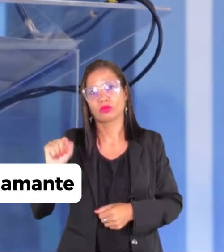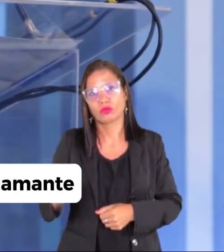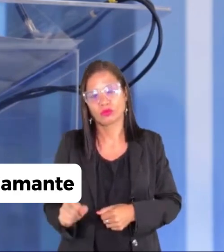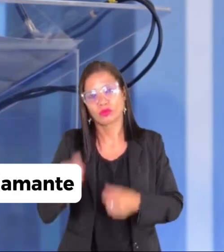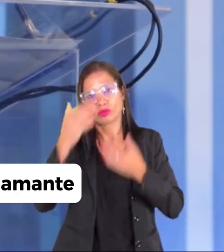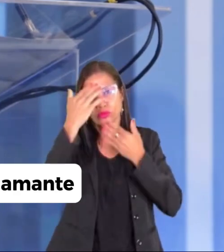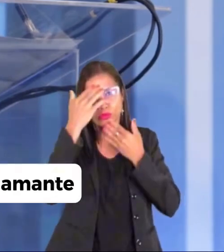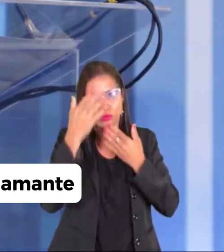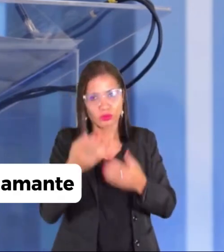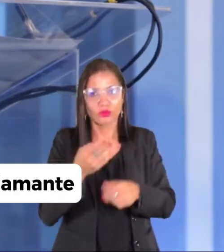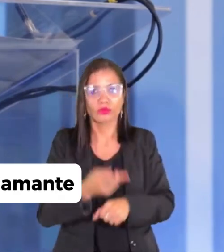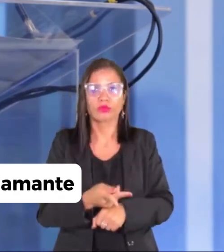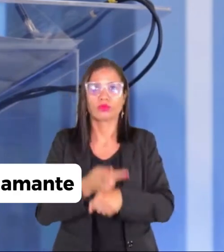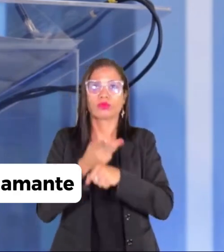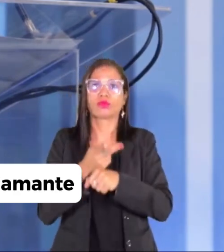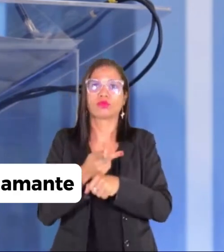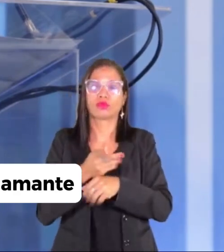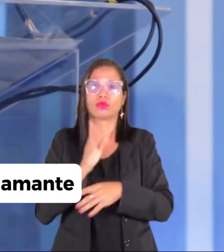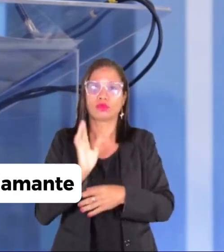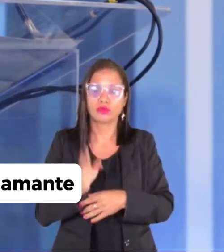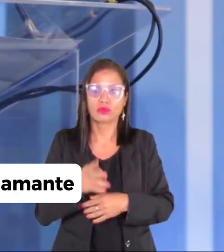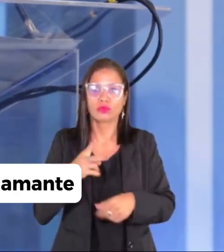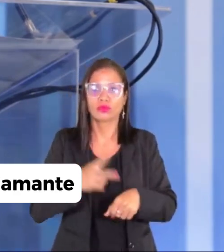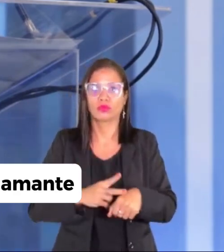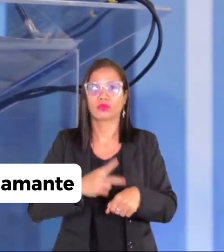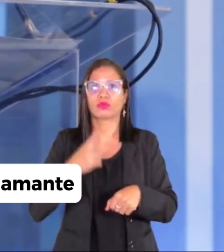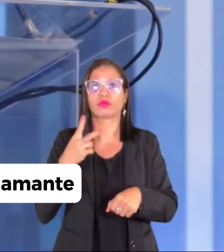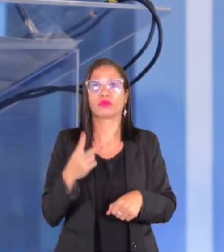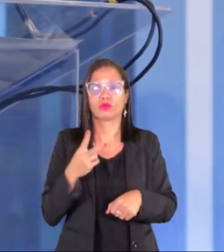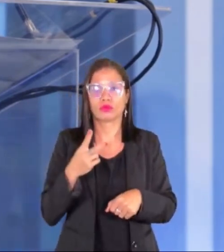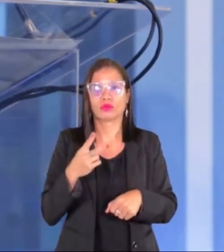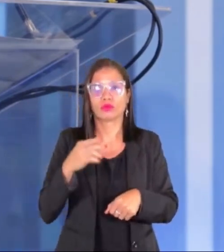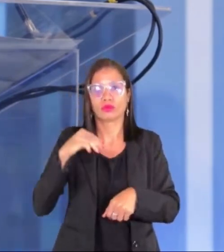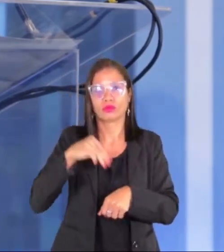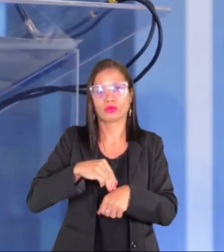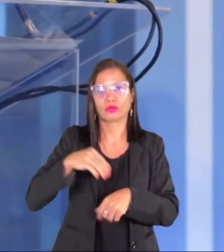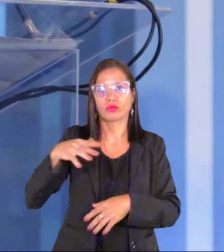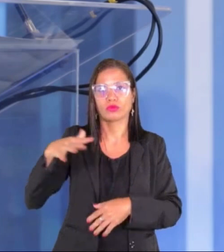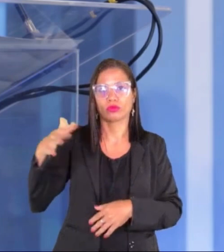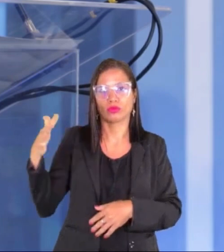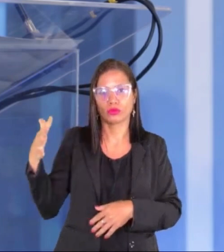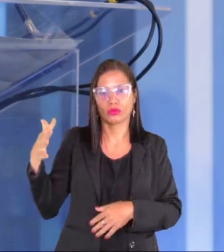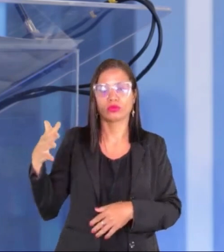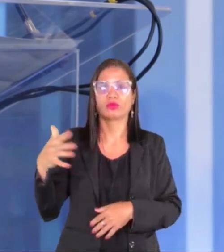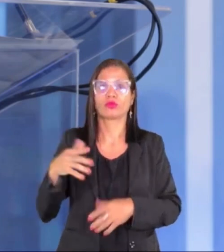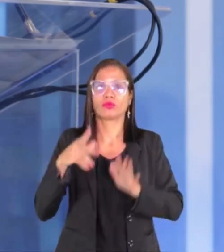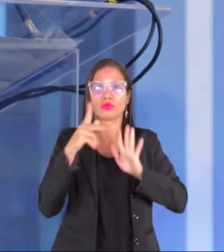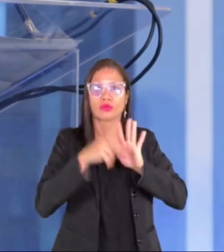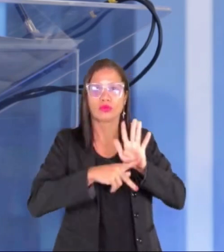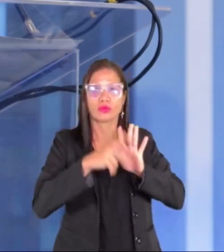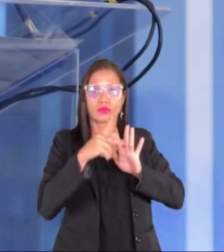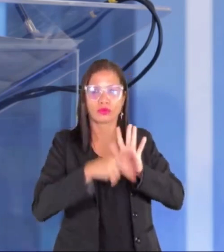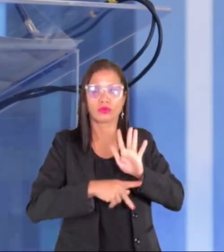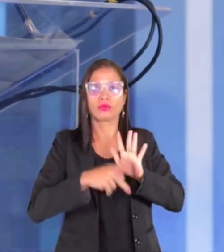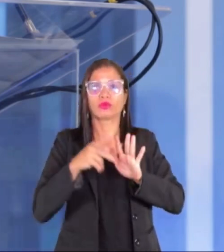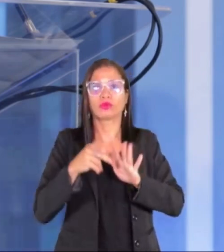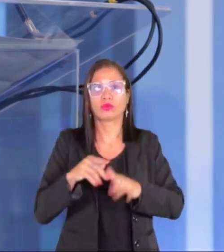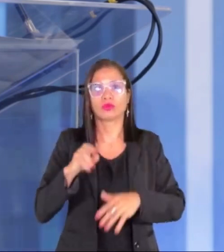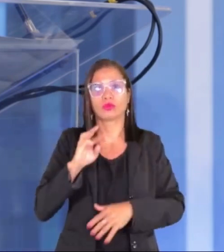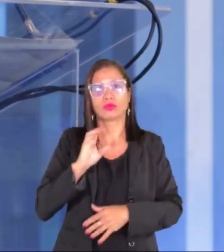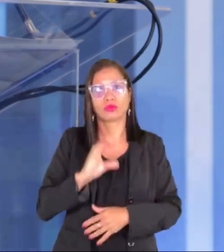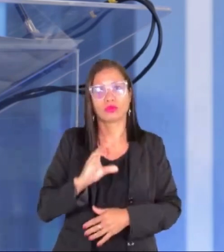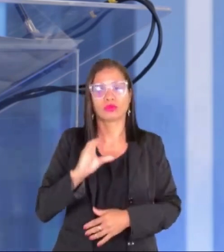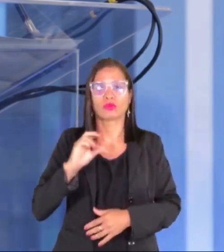Já foi agraciado por duas vezes com o Prêmio Diamante do Programa CNJ Qualidade. Desde